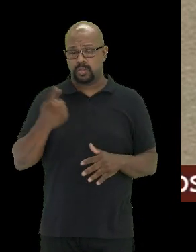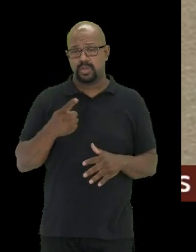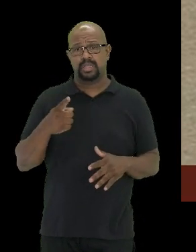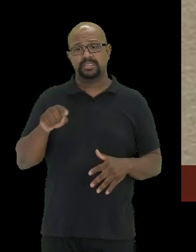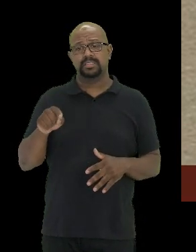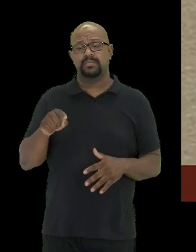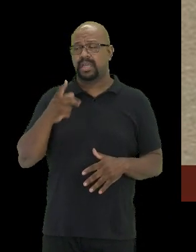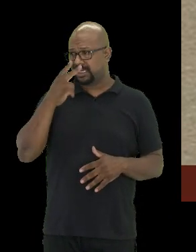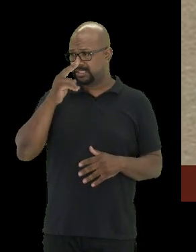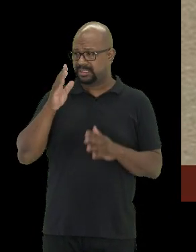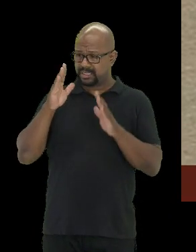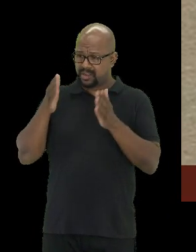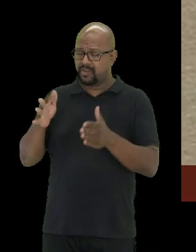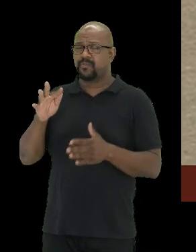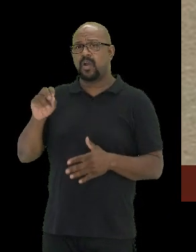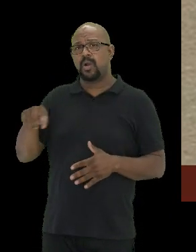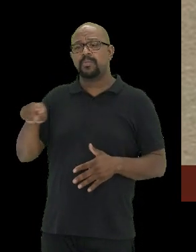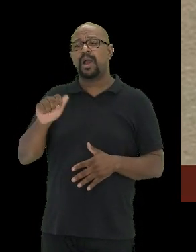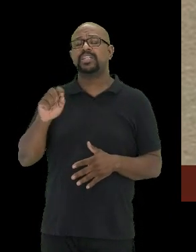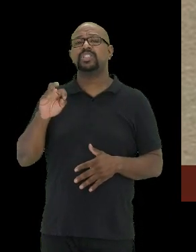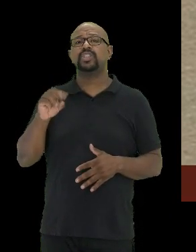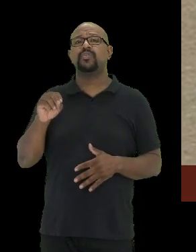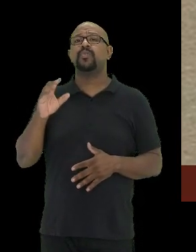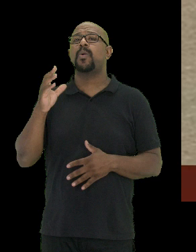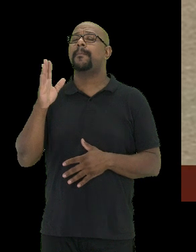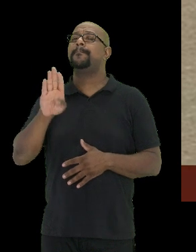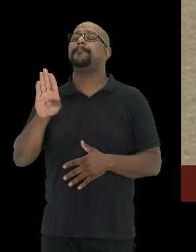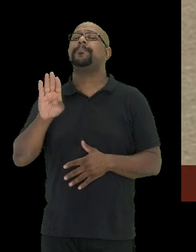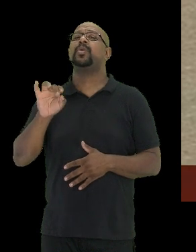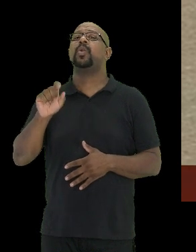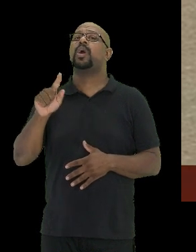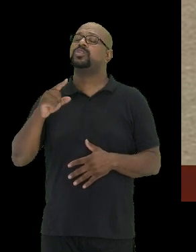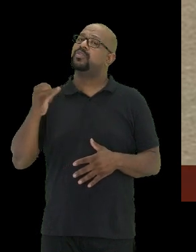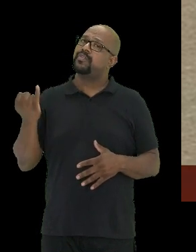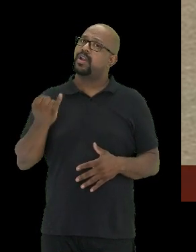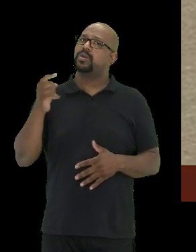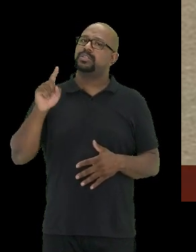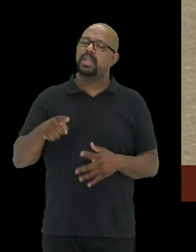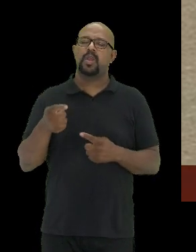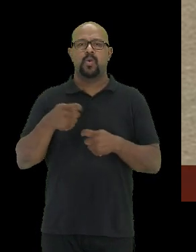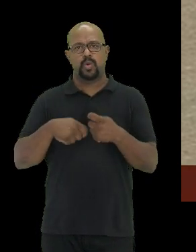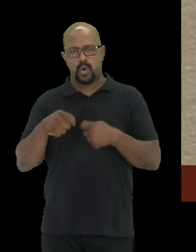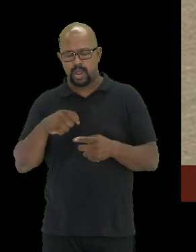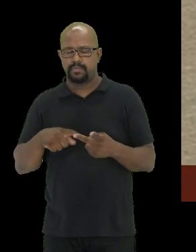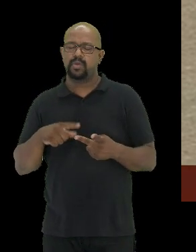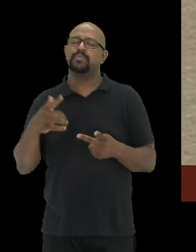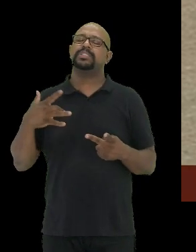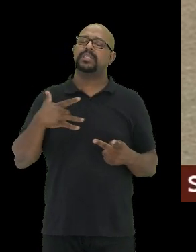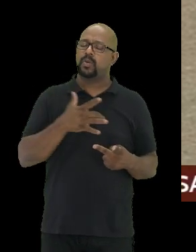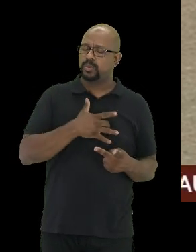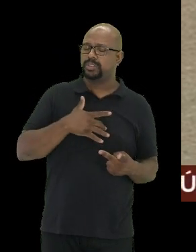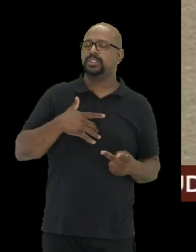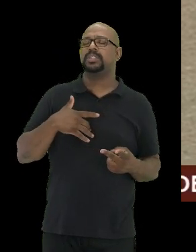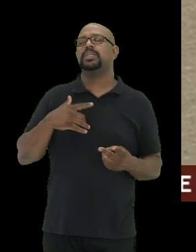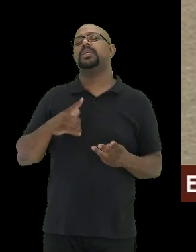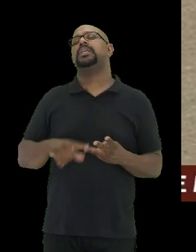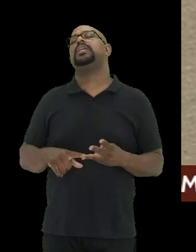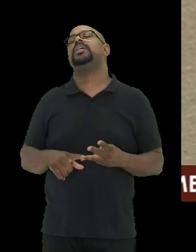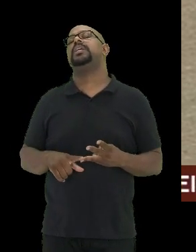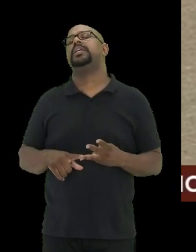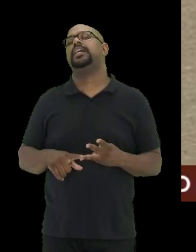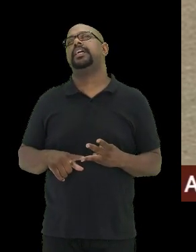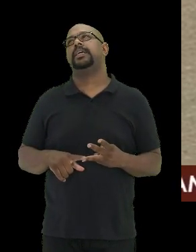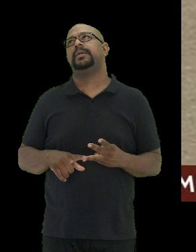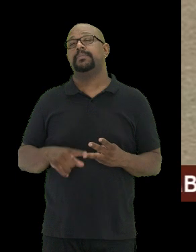jogando foto para um ativo biológico valioso, um ativo biológico que tem um valor do mundo, que tem um valor para a saúde, que tem um valor para